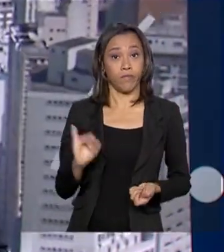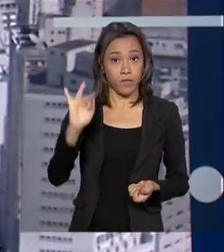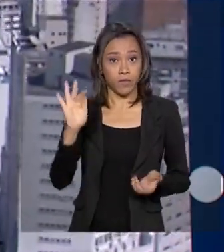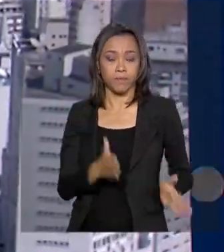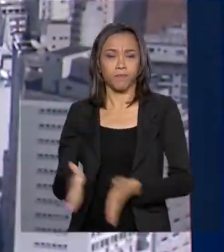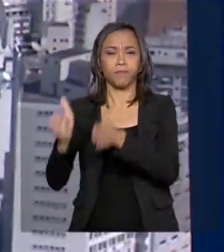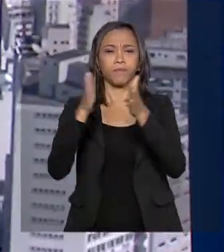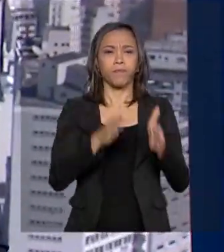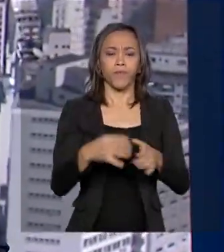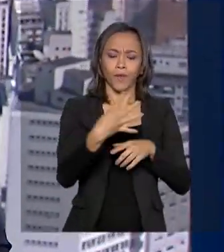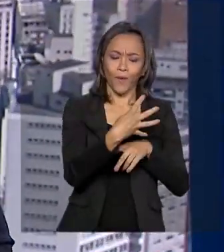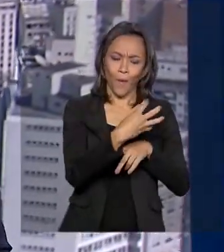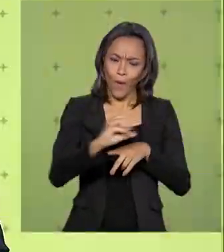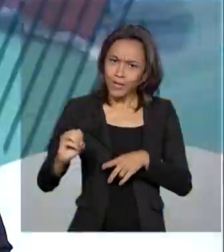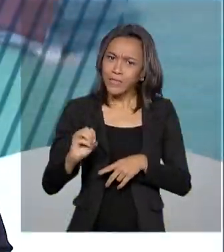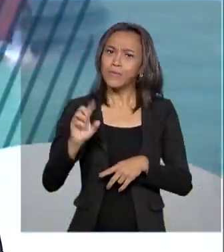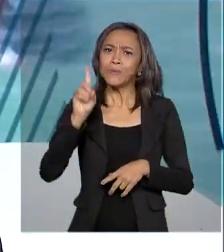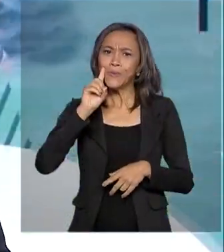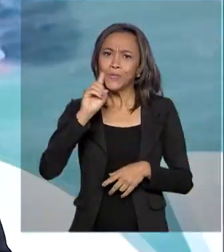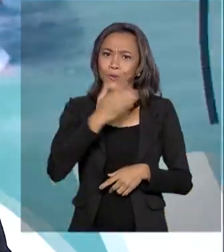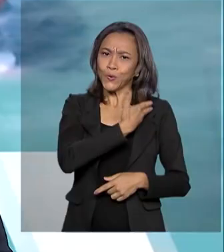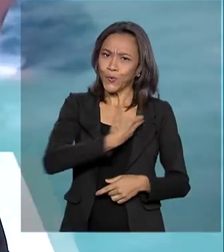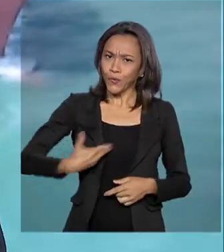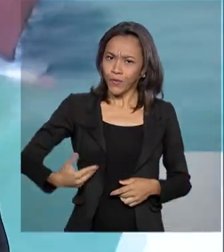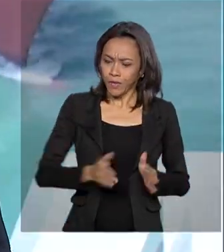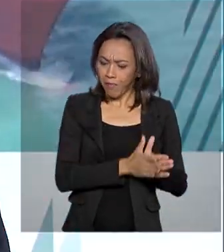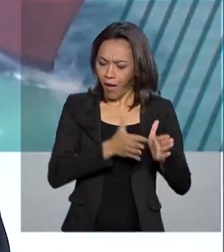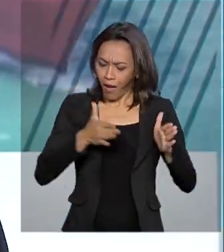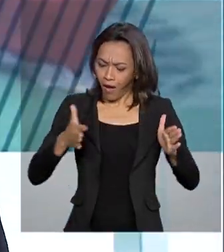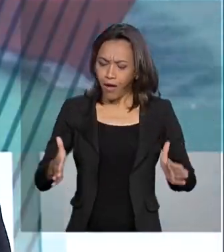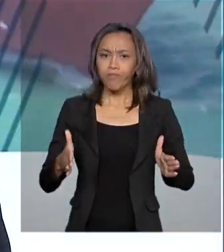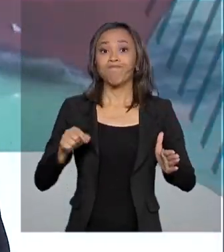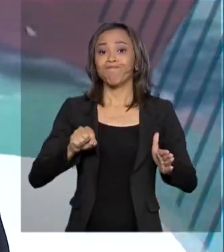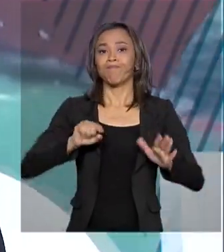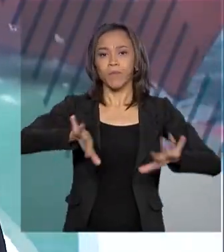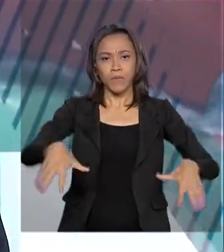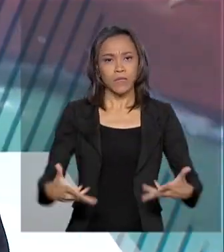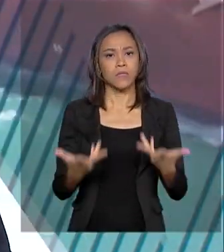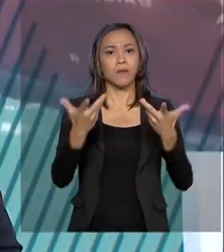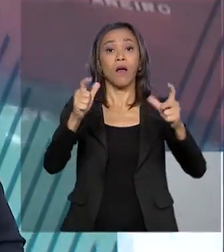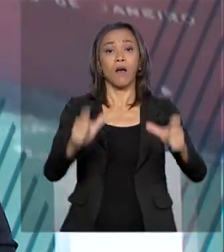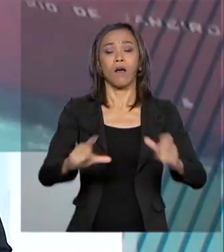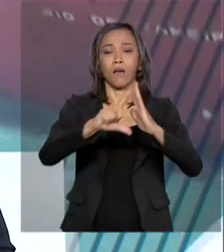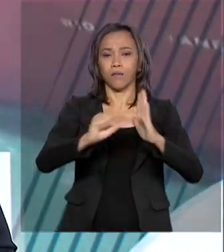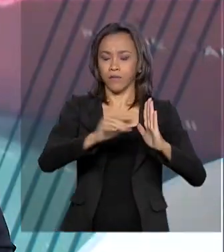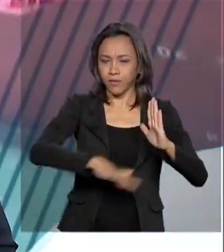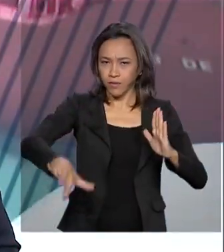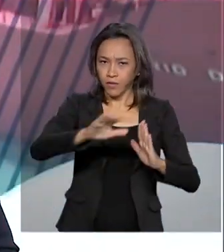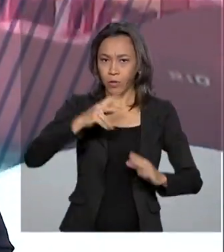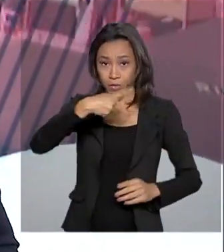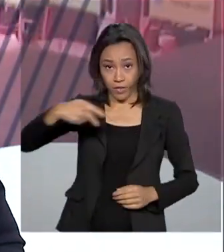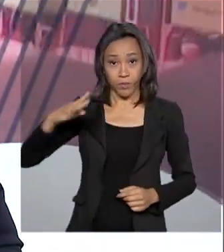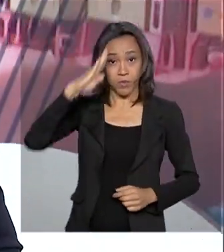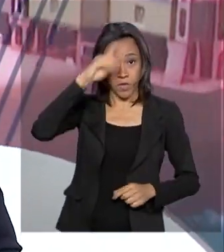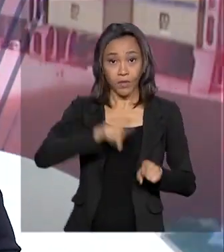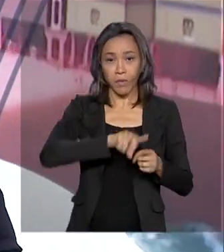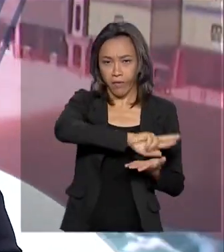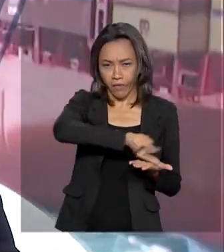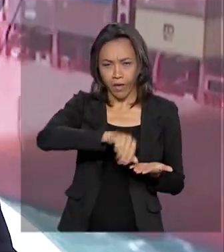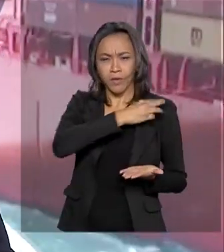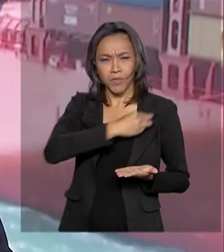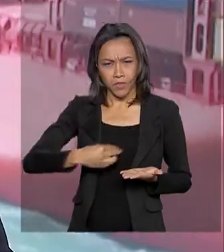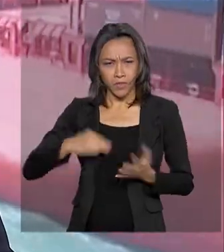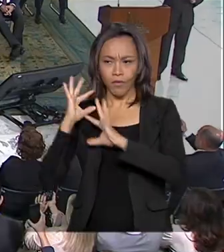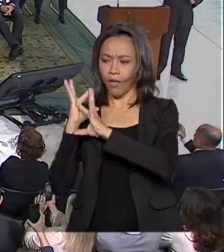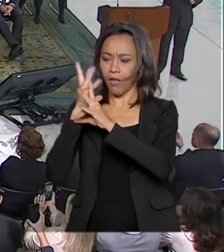400 dias de governo. Em cerimônia no Palácio do Planalto, o presidente Jair Bolsonaro e ministros fizeram um balanço do período.